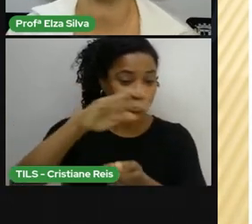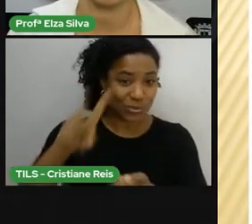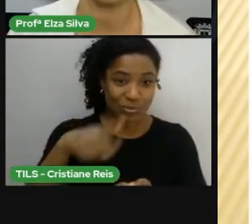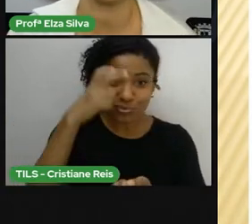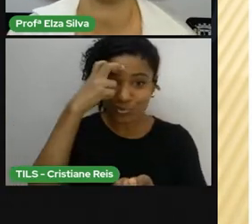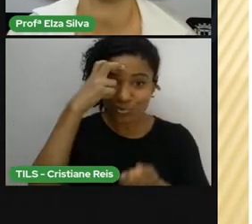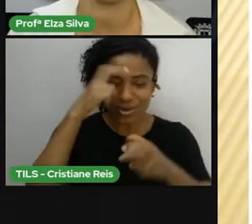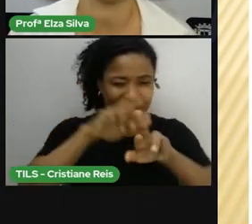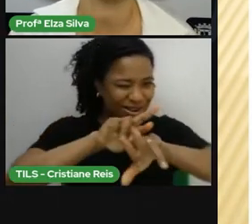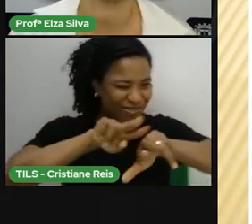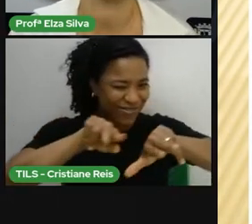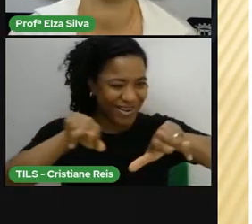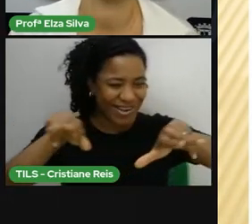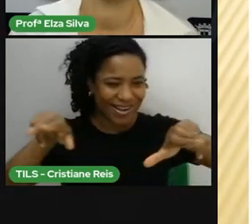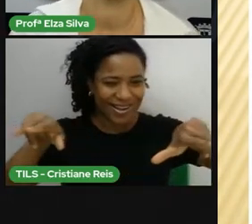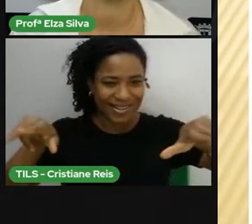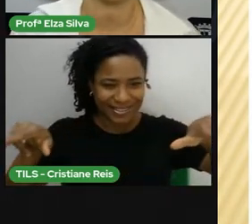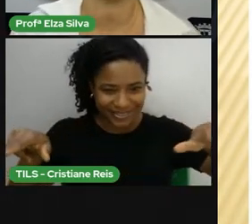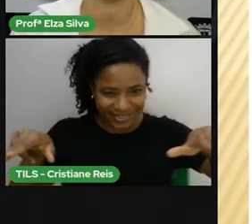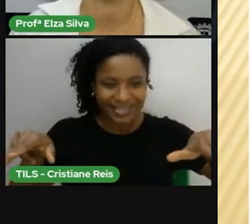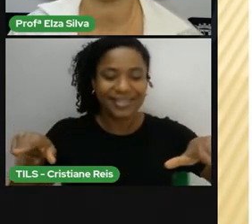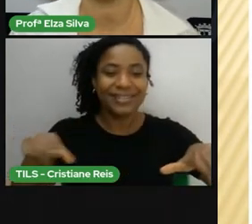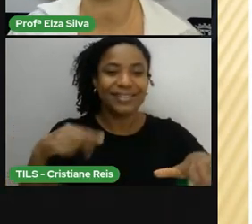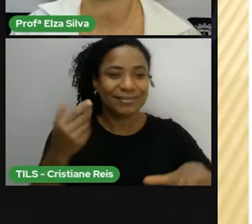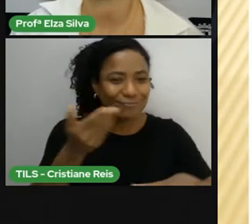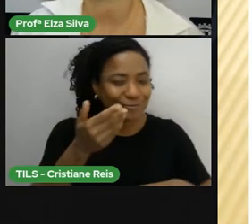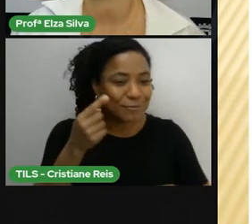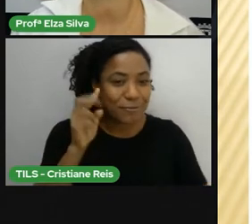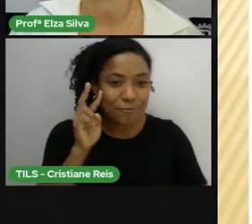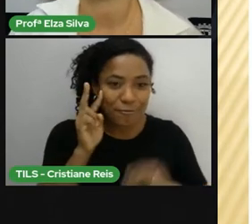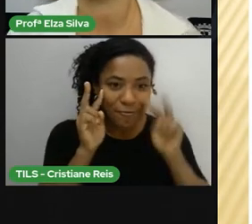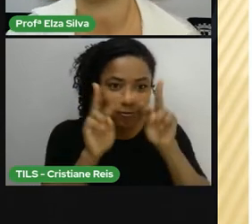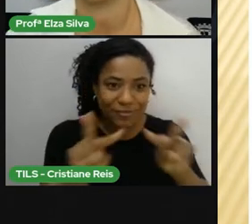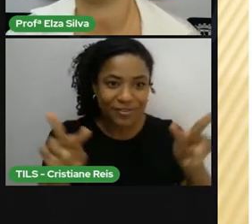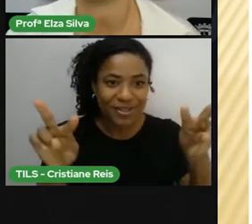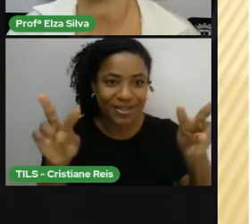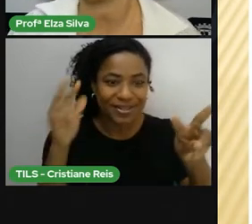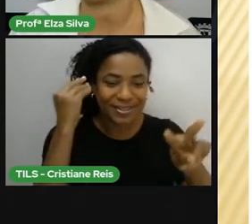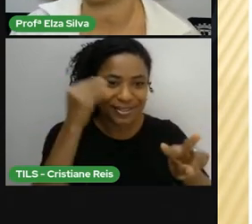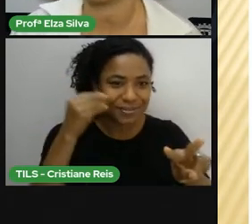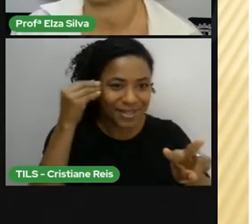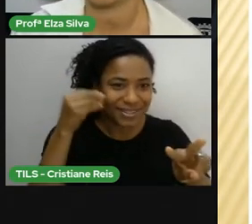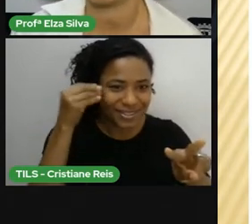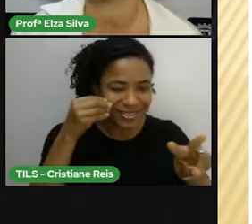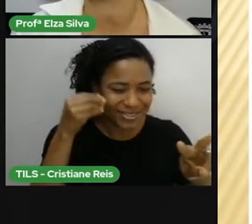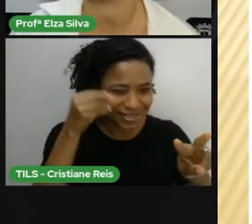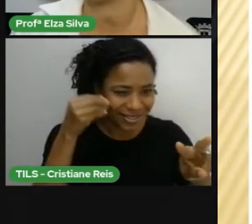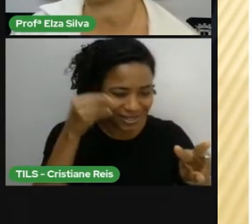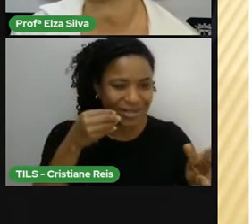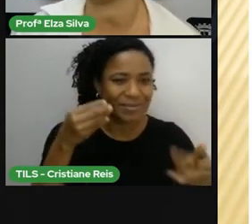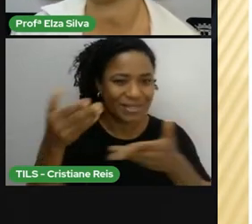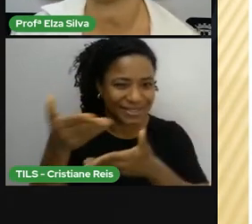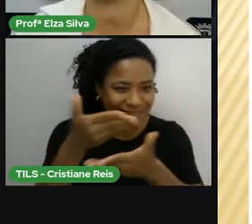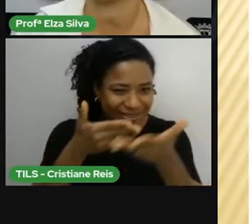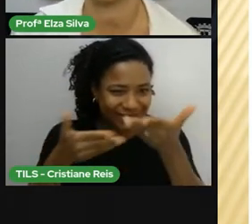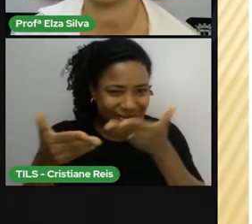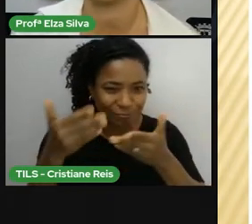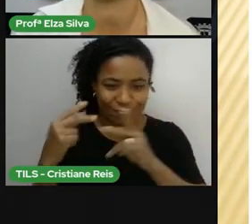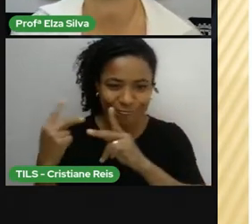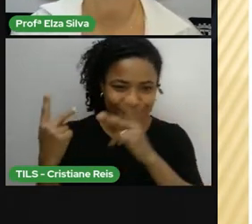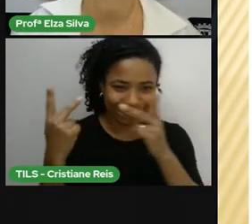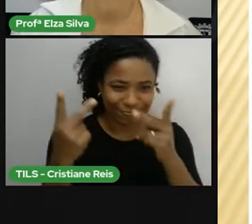diversidade cultural Eu trago aqui Mais uma experiência Interativa Para que a gente Possa fazer